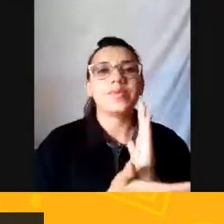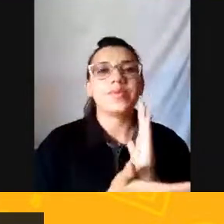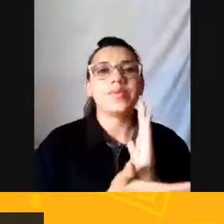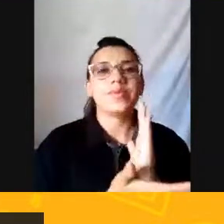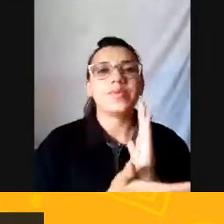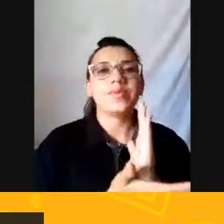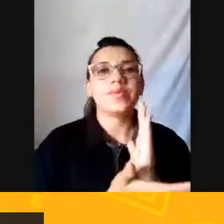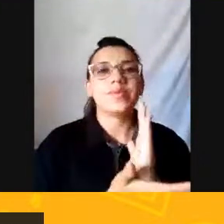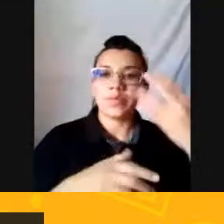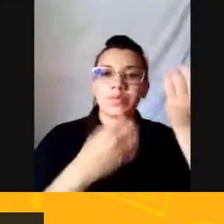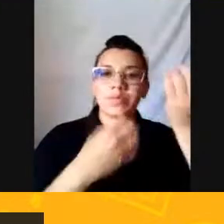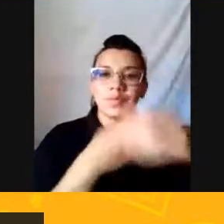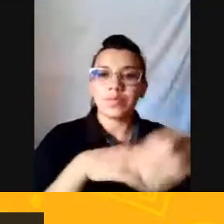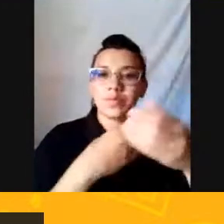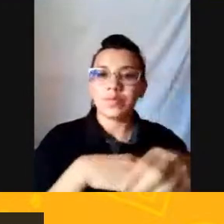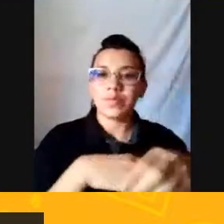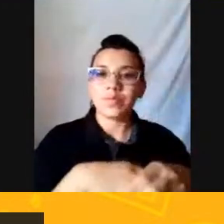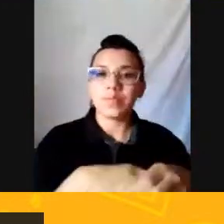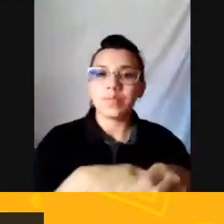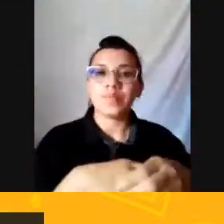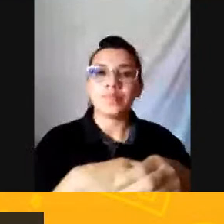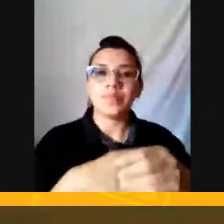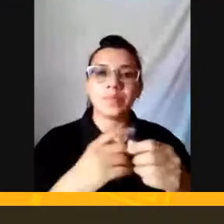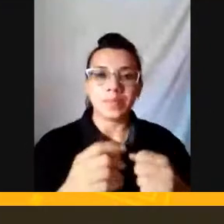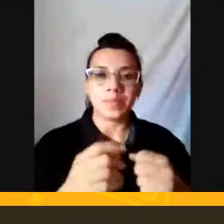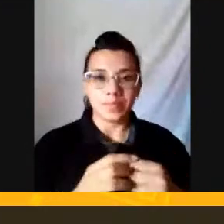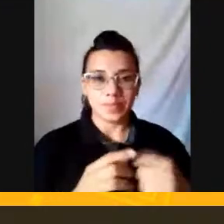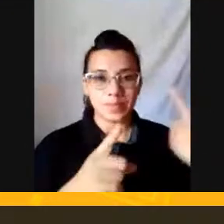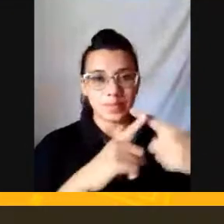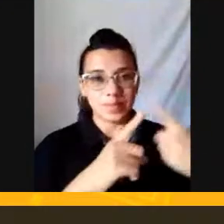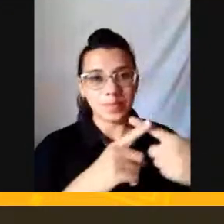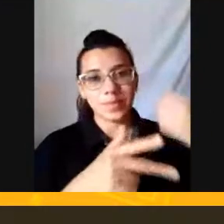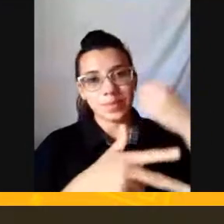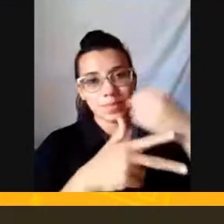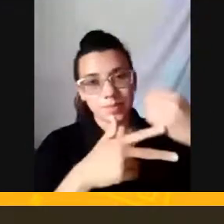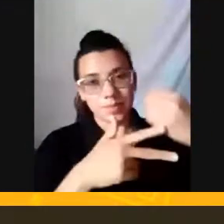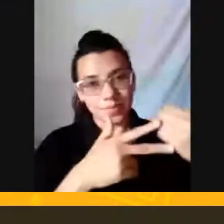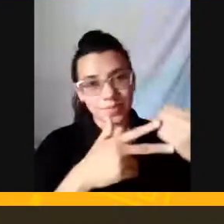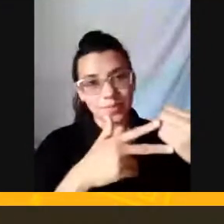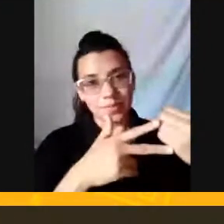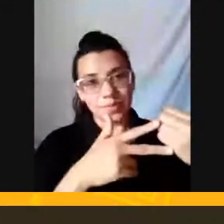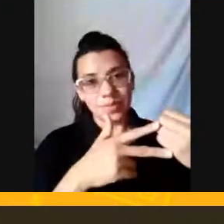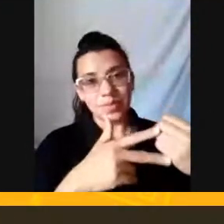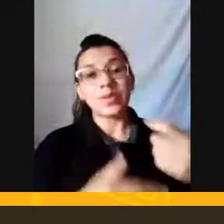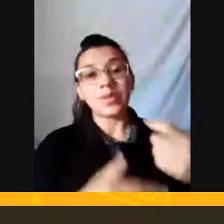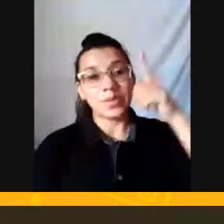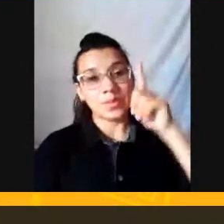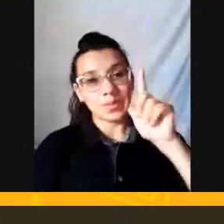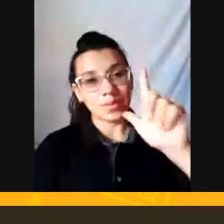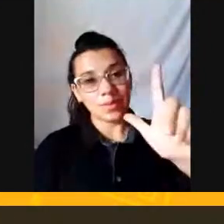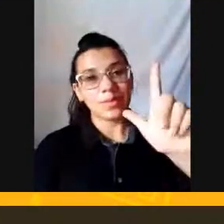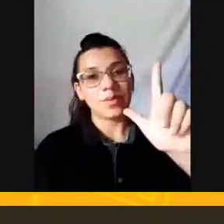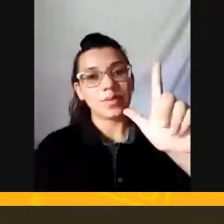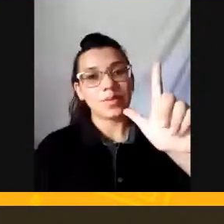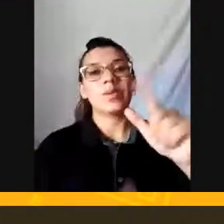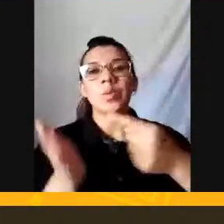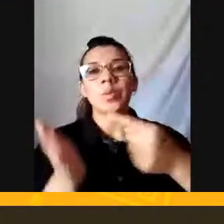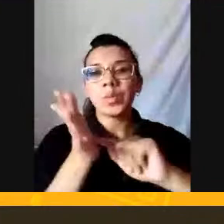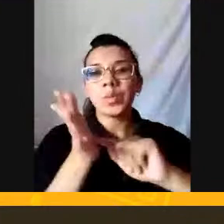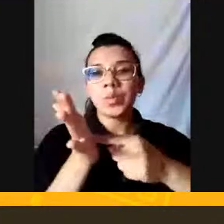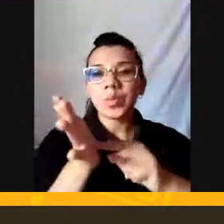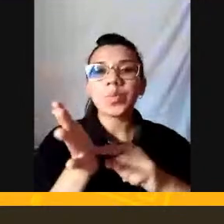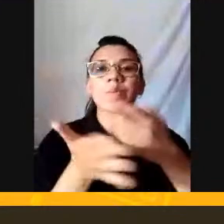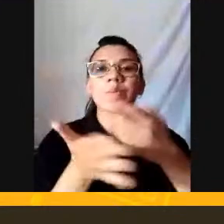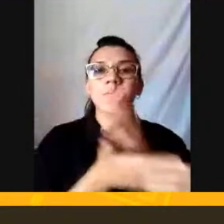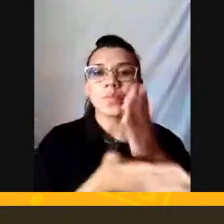Porque no ENEM Não se passa No ENEM Se consegue uma nota Se passa lá Na universidade Então se Nunca